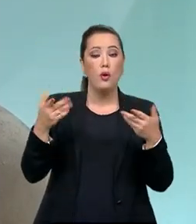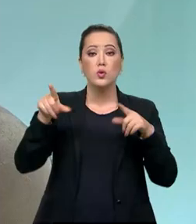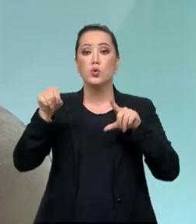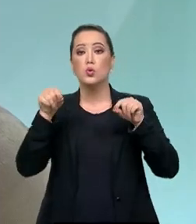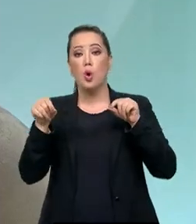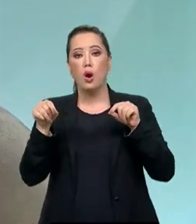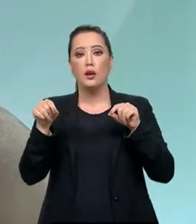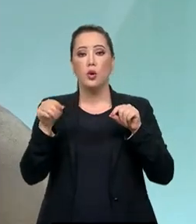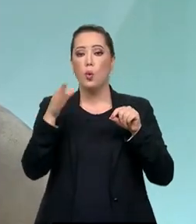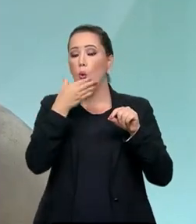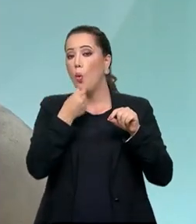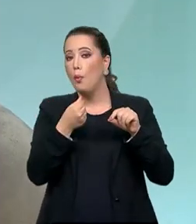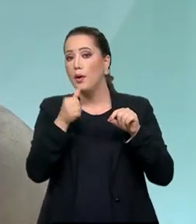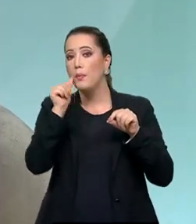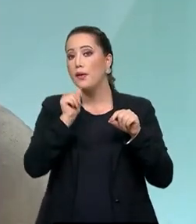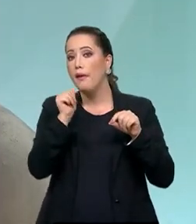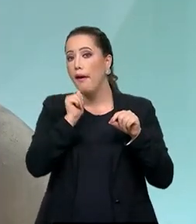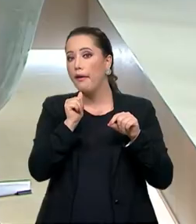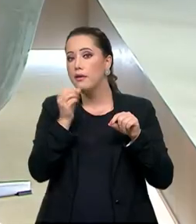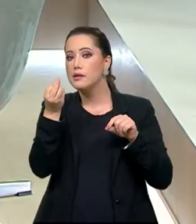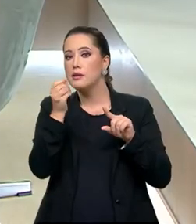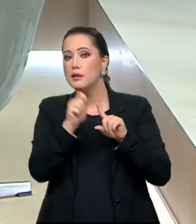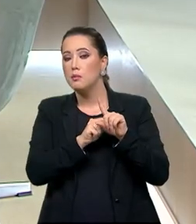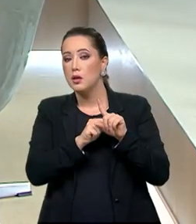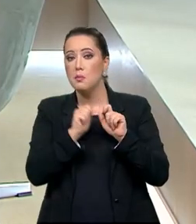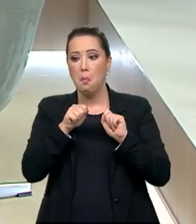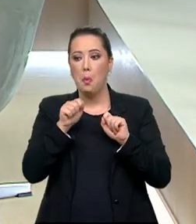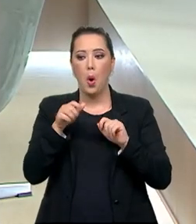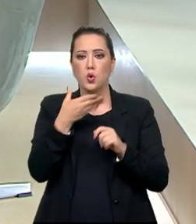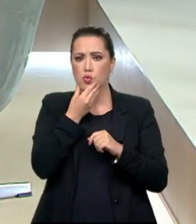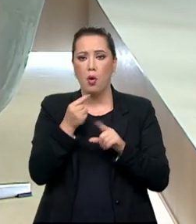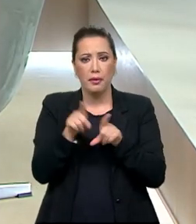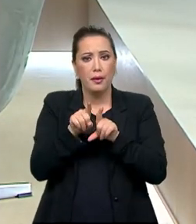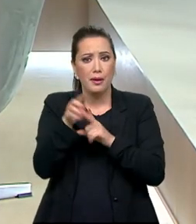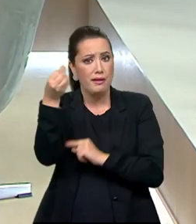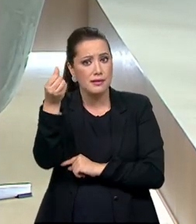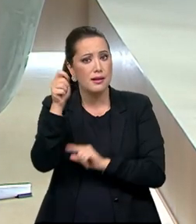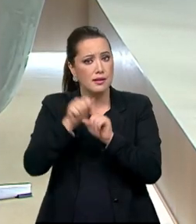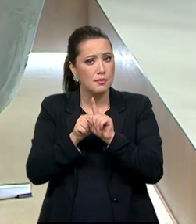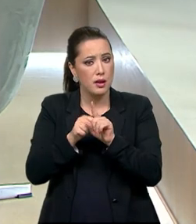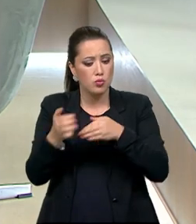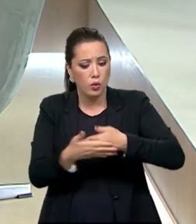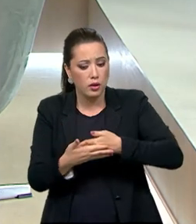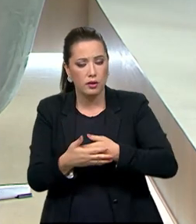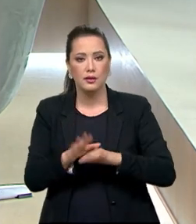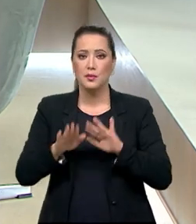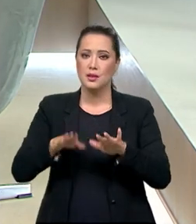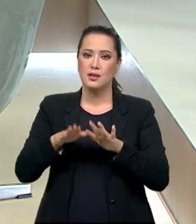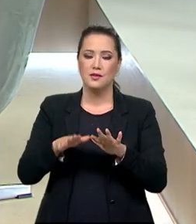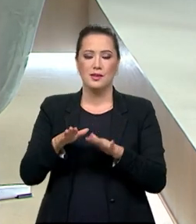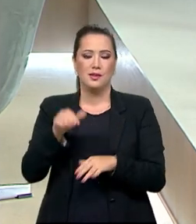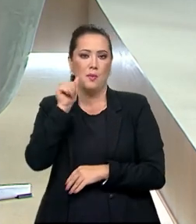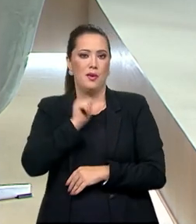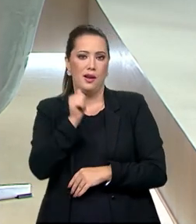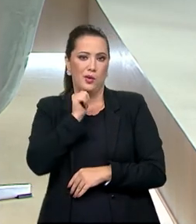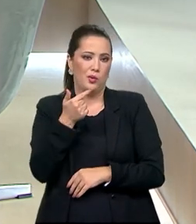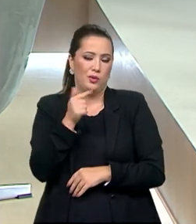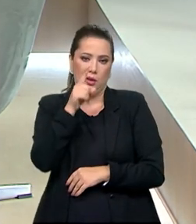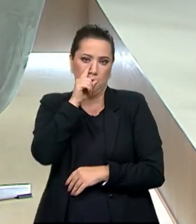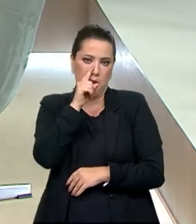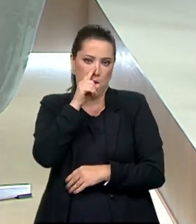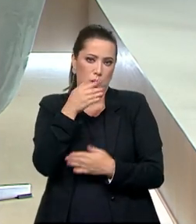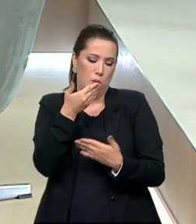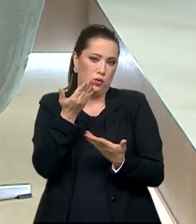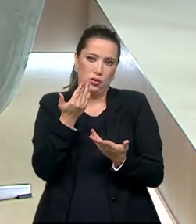essa licença, seis meses, nos primeiros seis meses. Assim, a mulher não corre o risco, por exemplo, de perder o seu emprego, porque,